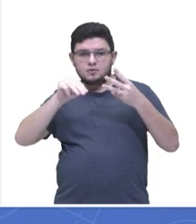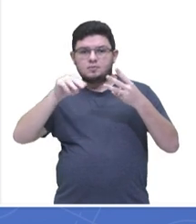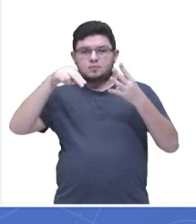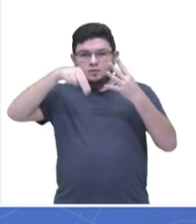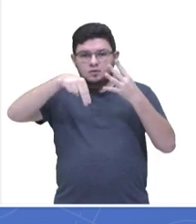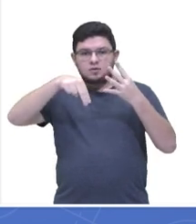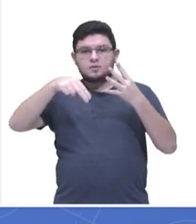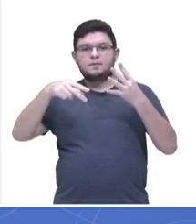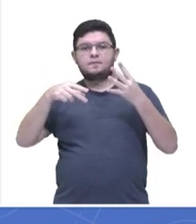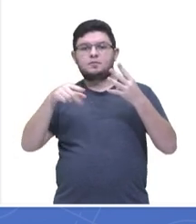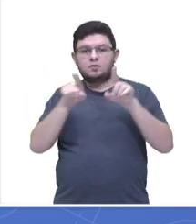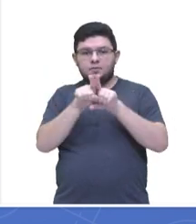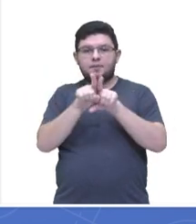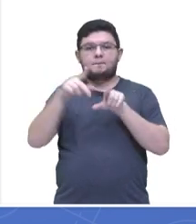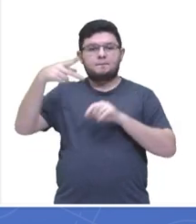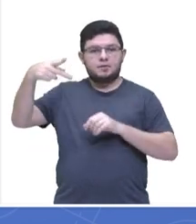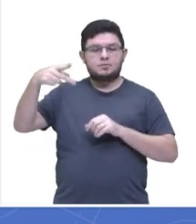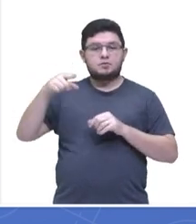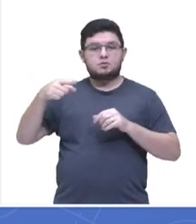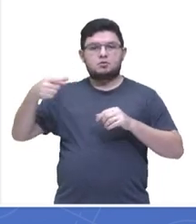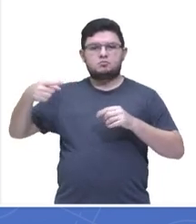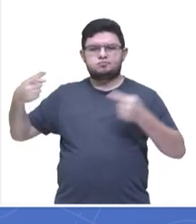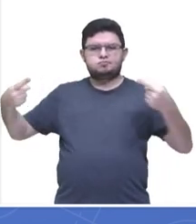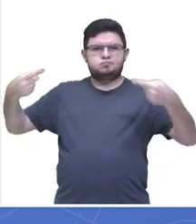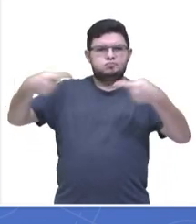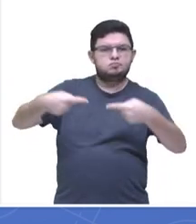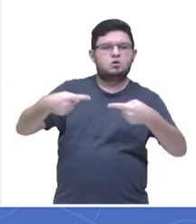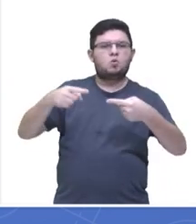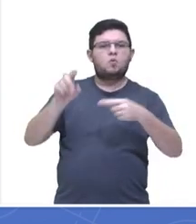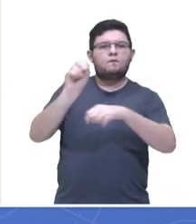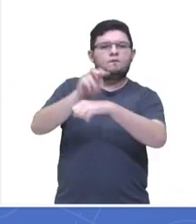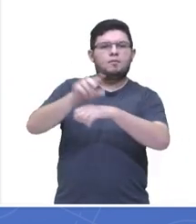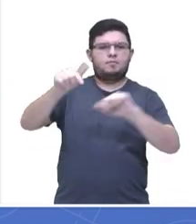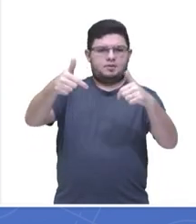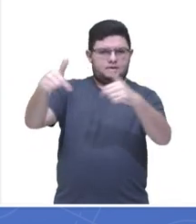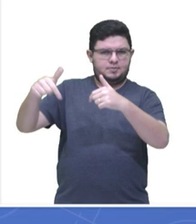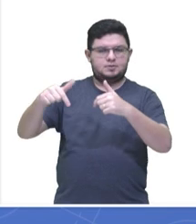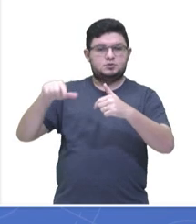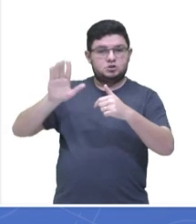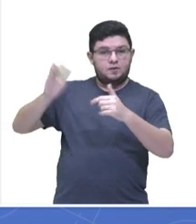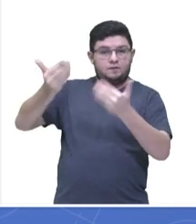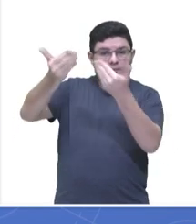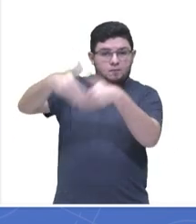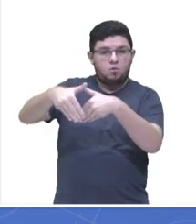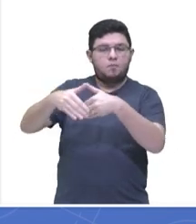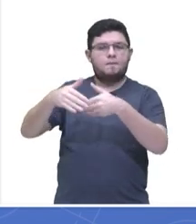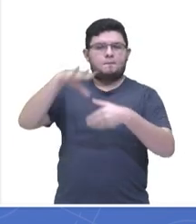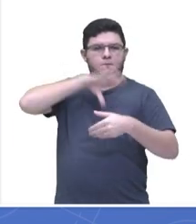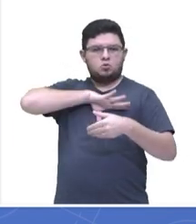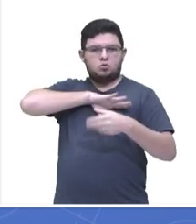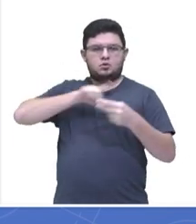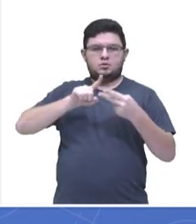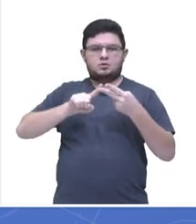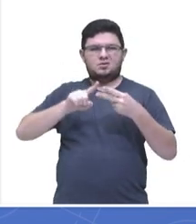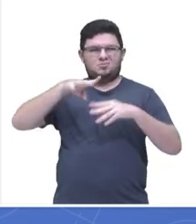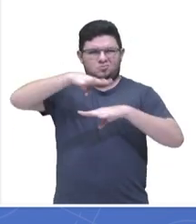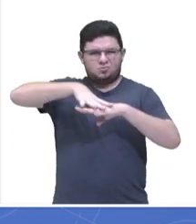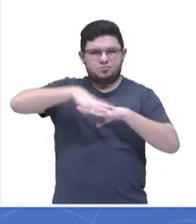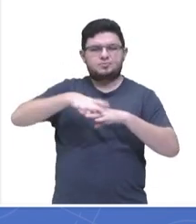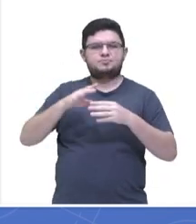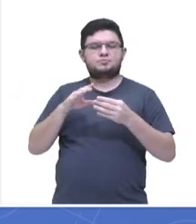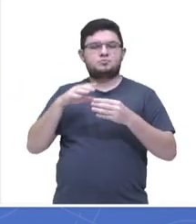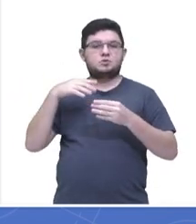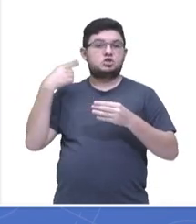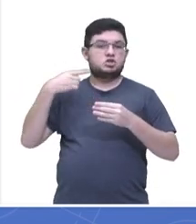disputando uma única vaga de emprego em uma empresa e fizeram provas de português, matemática, direito